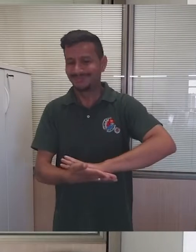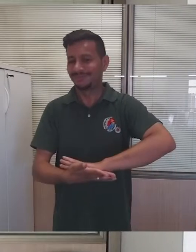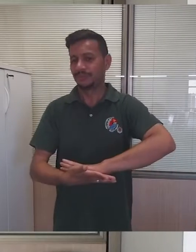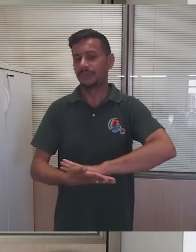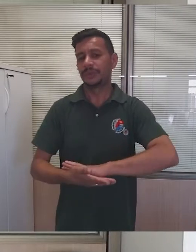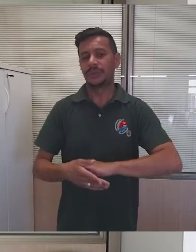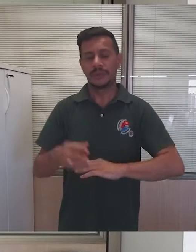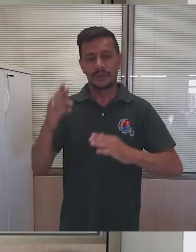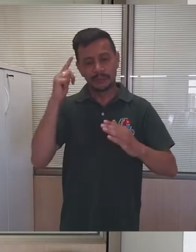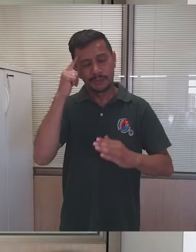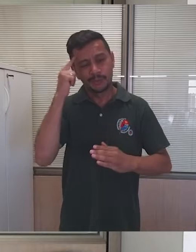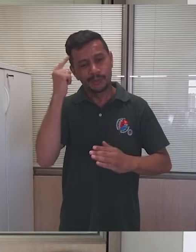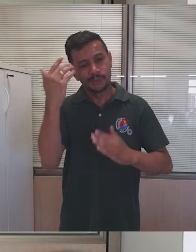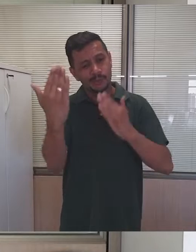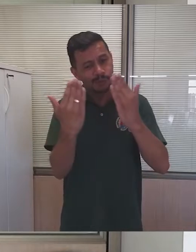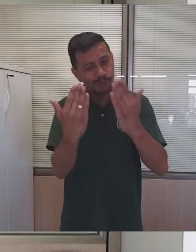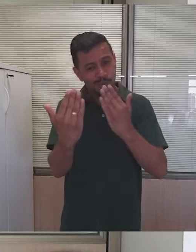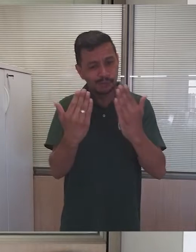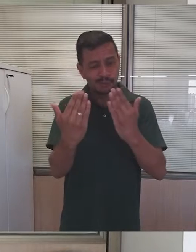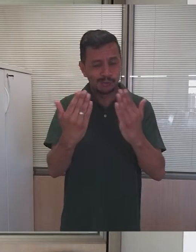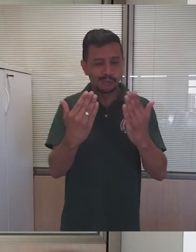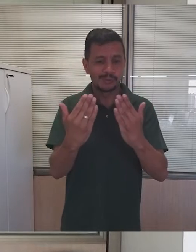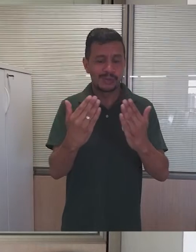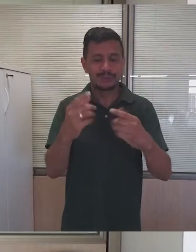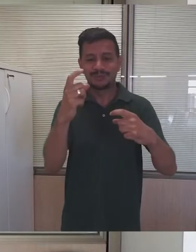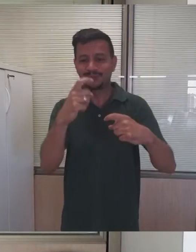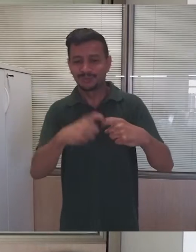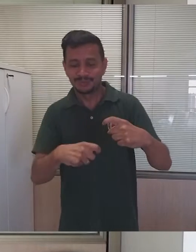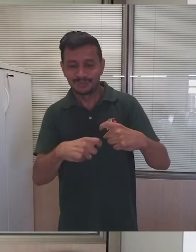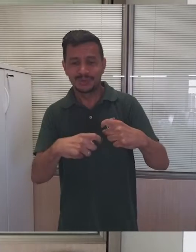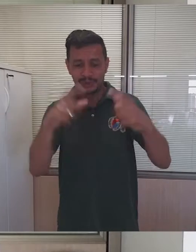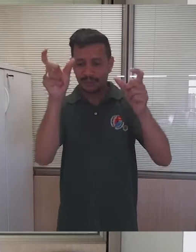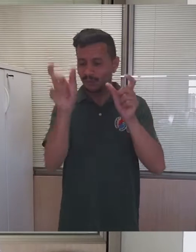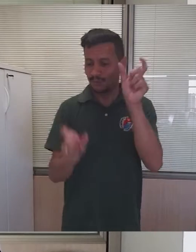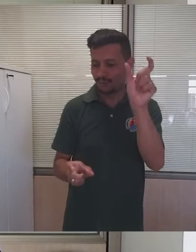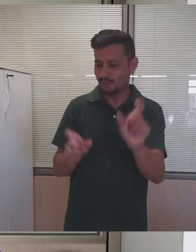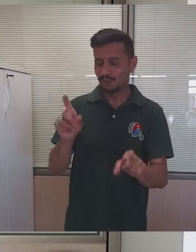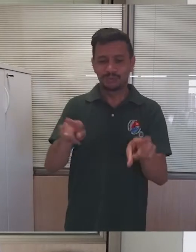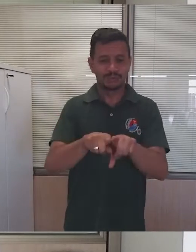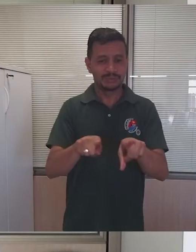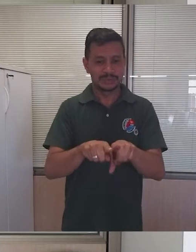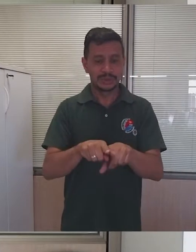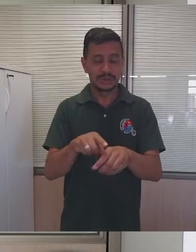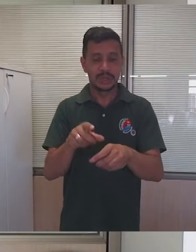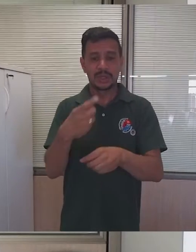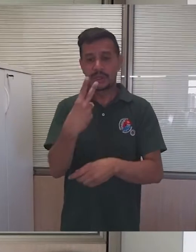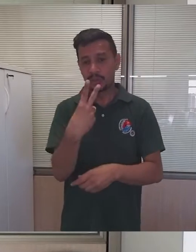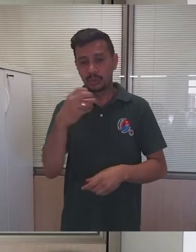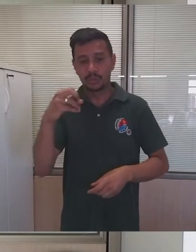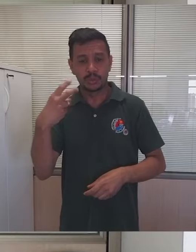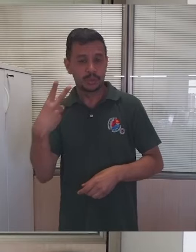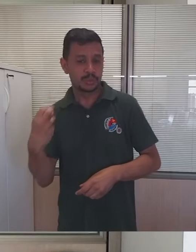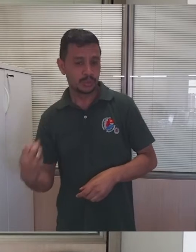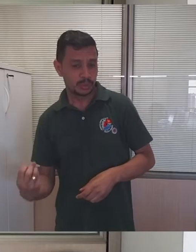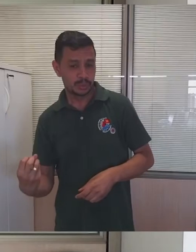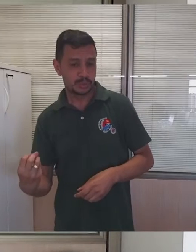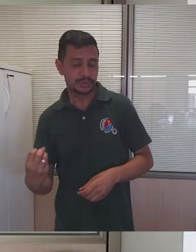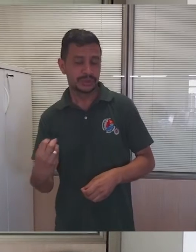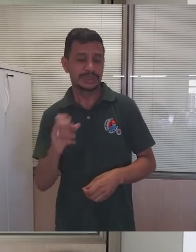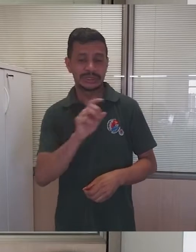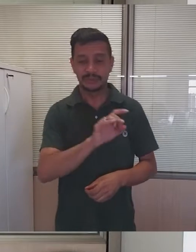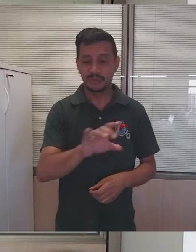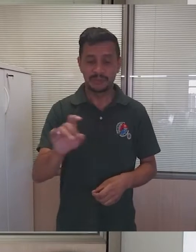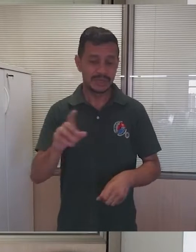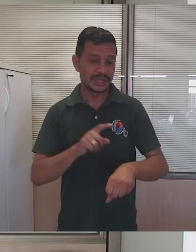de várias formas, moral, psicológica, física e sexual. Em 2020, no Brasil, cada